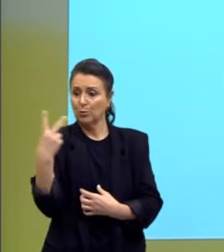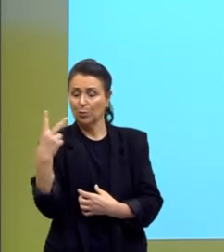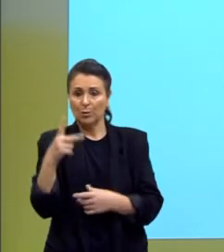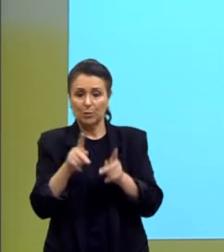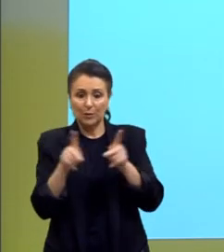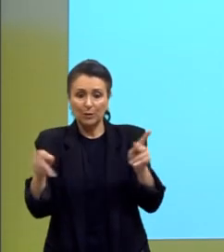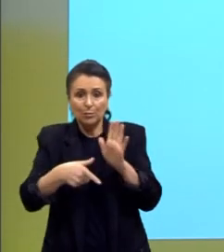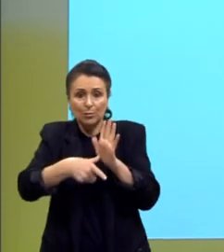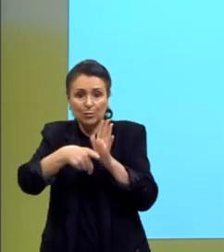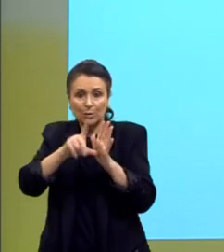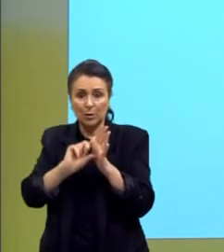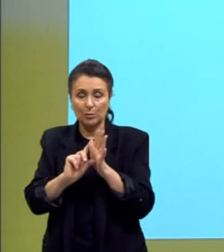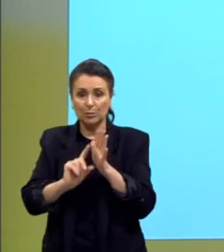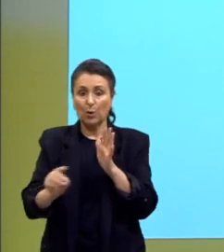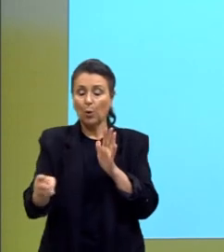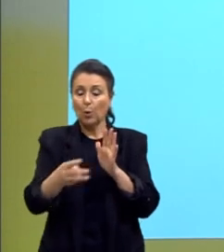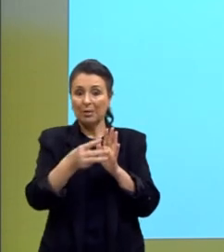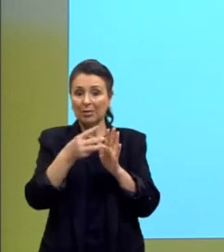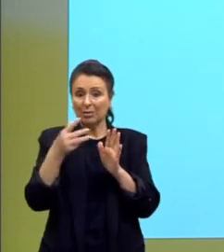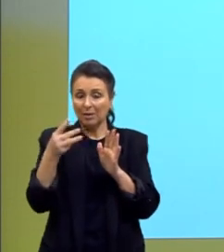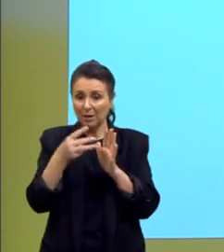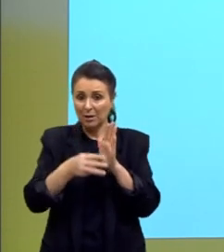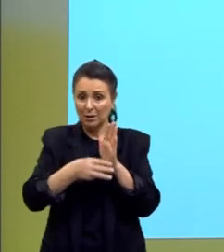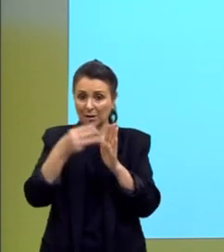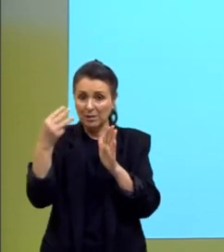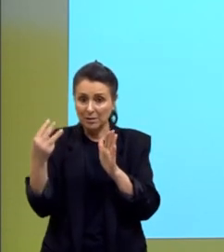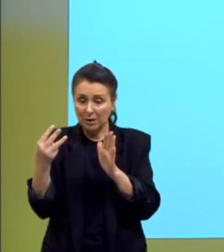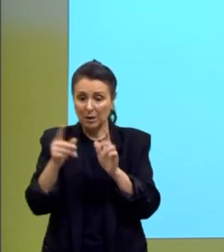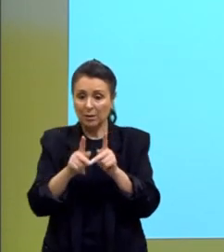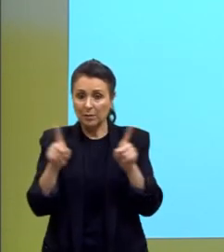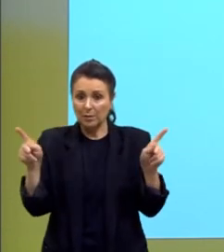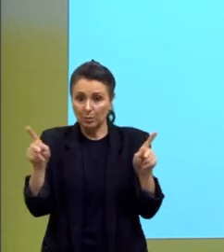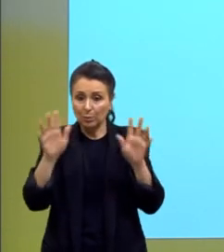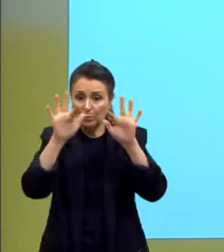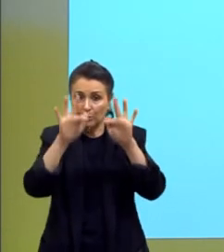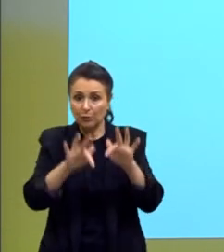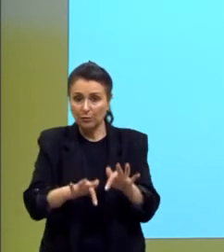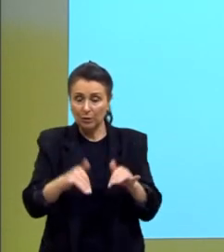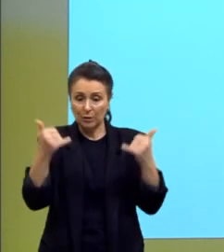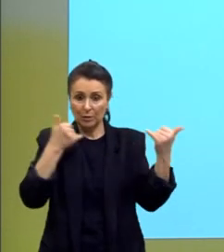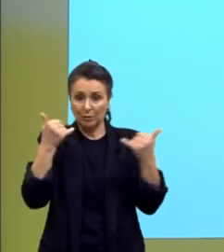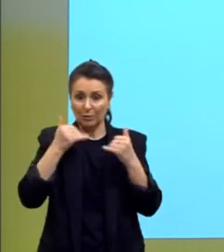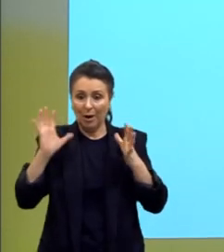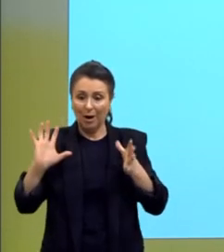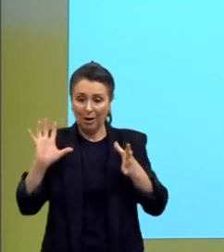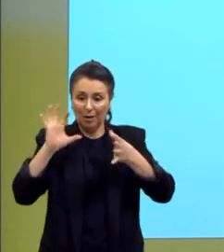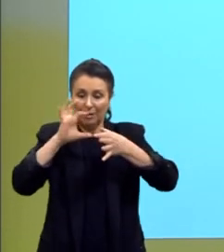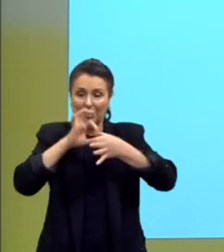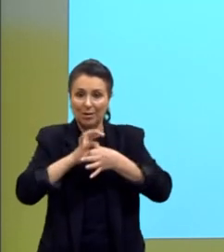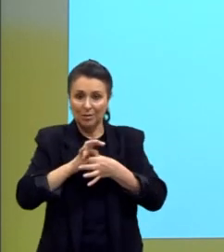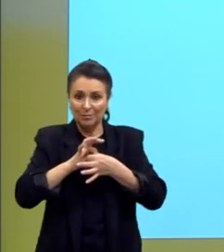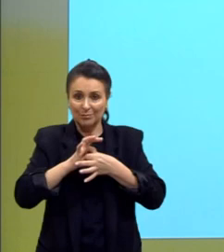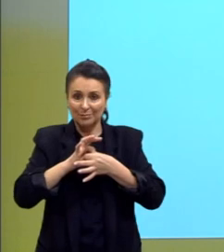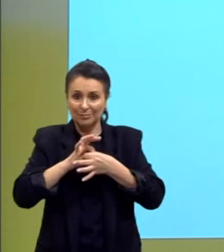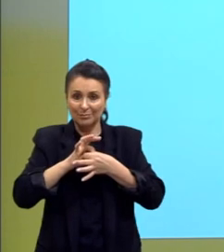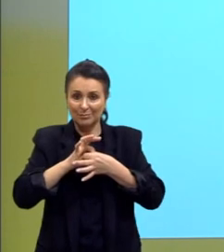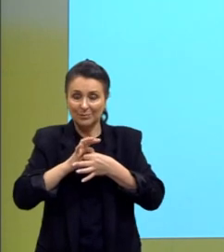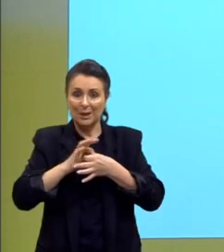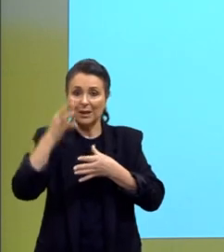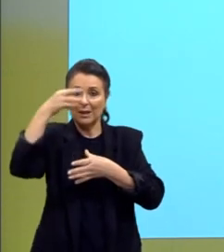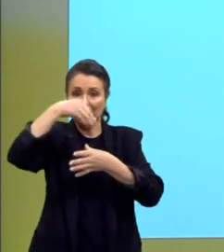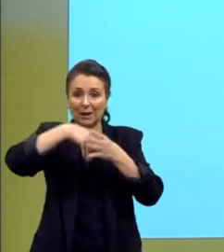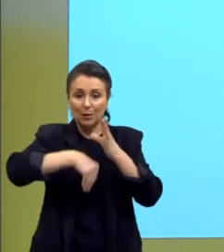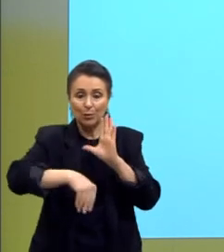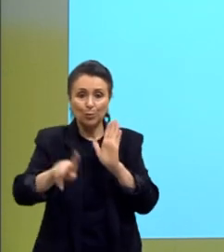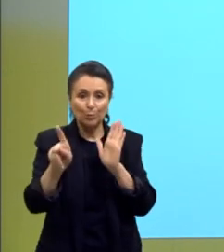anteriores o terceiro período vai encerrar essa informação amarração textual dentro do